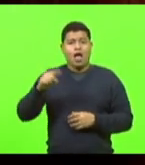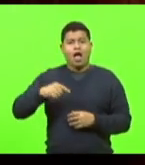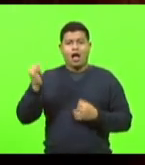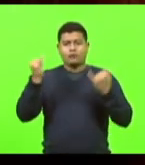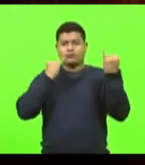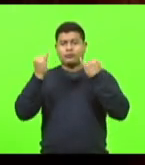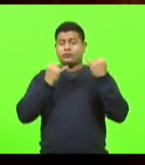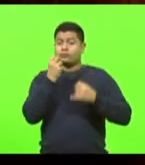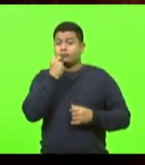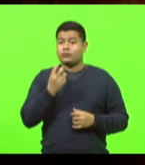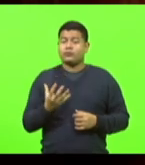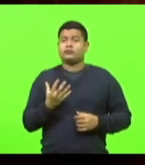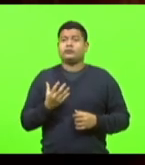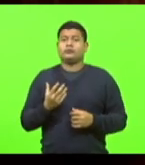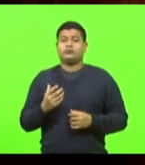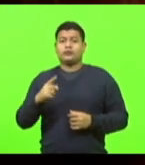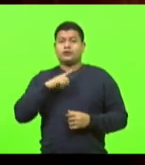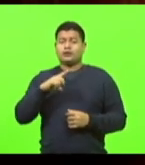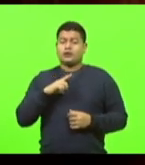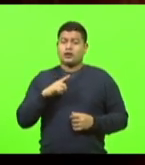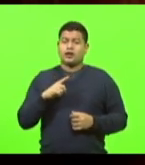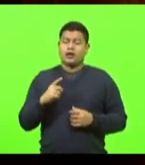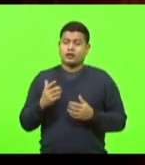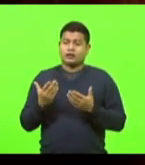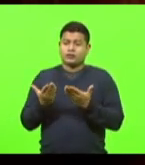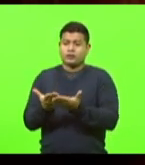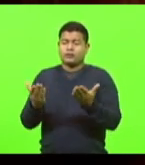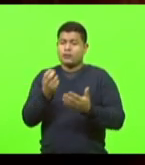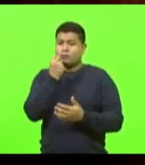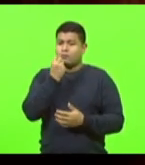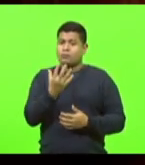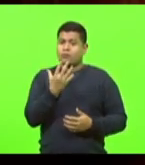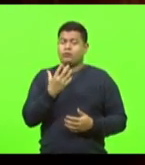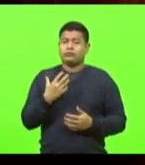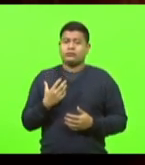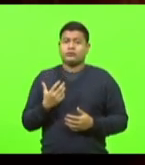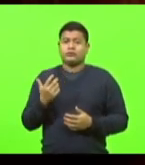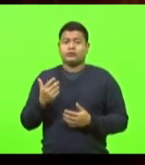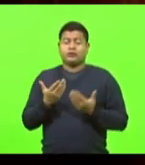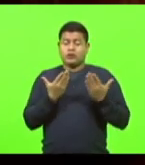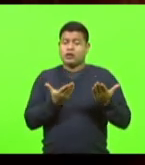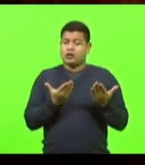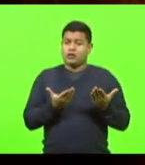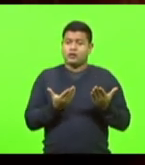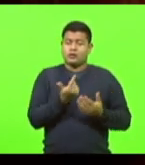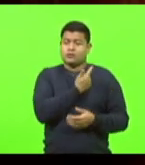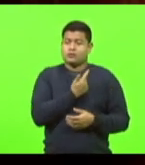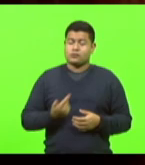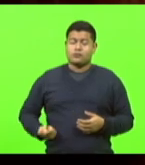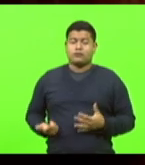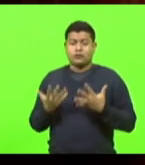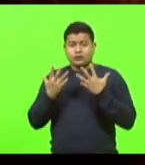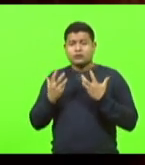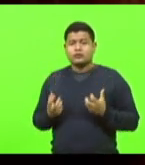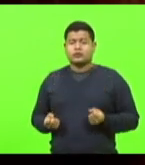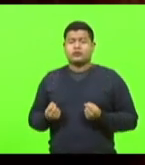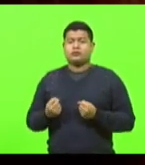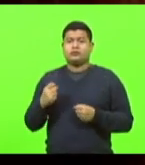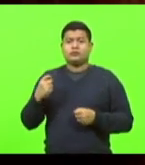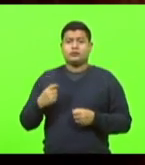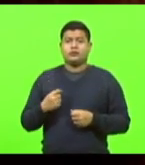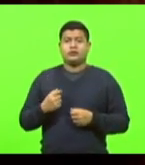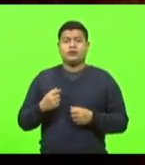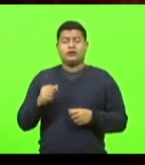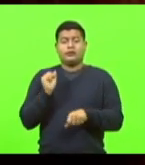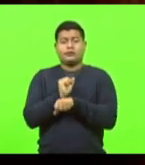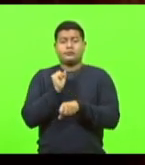nós temos uma boa previsão de que isso seja bem absorvido pelo governo e, assim, a gente espera que as demais carreiras,